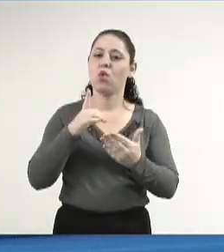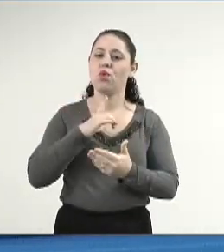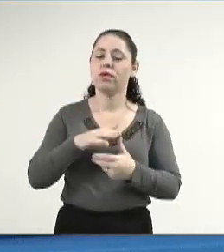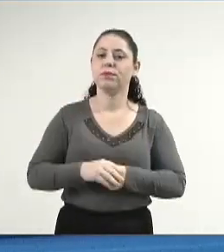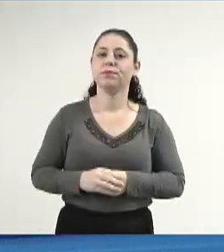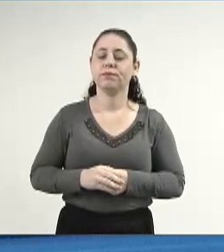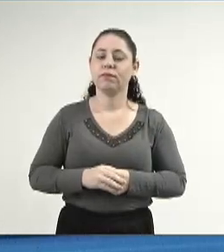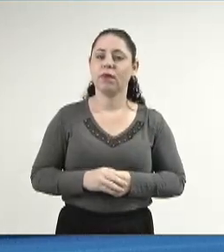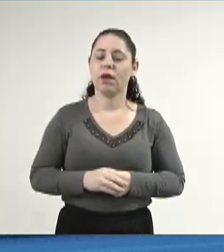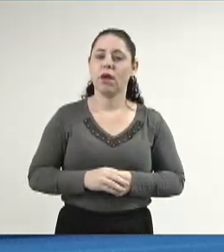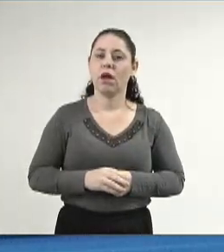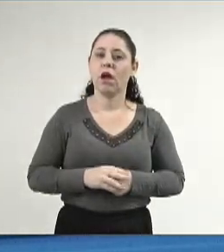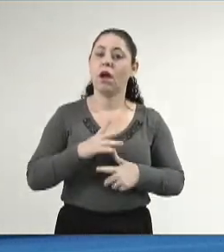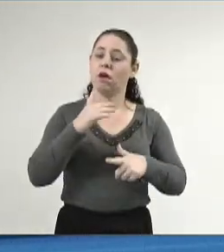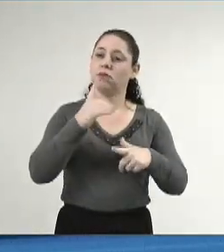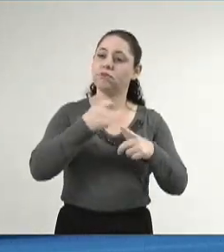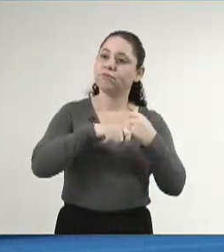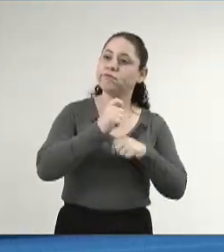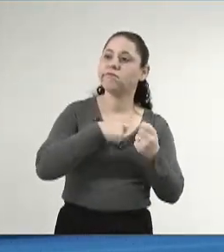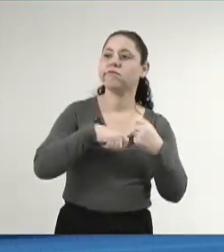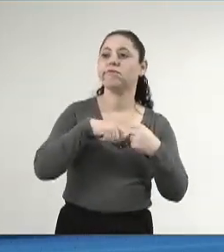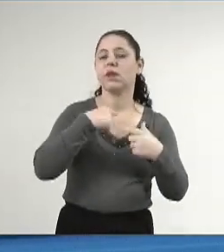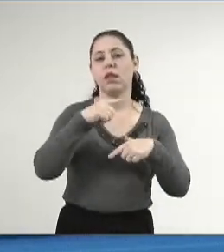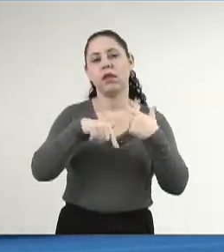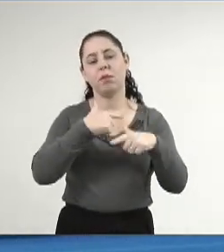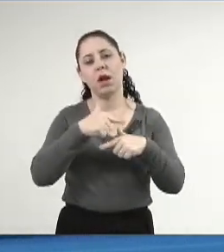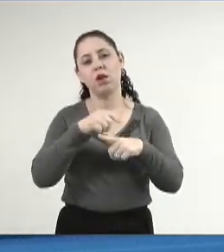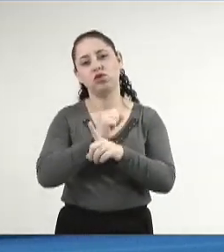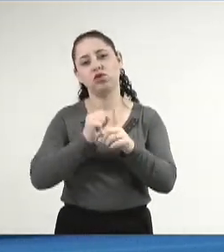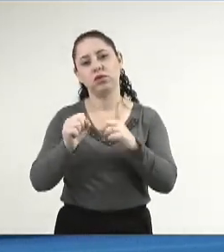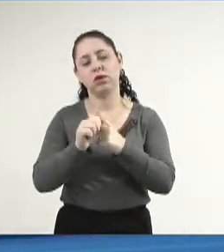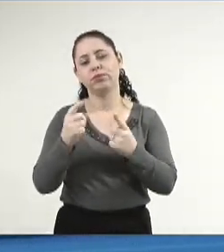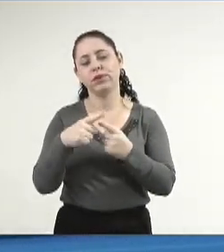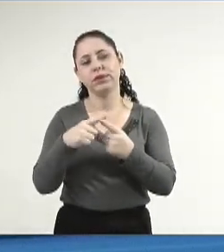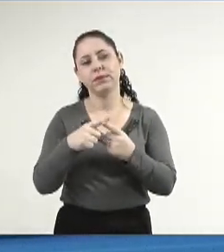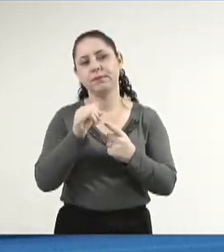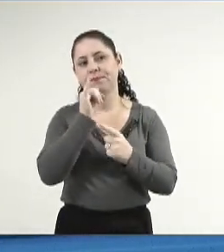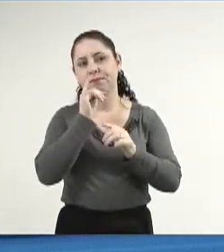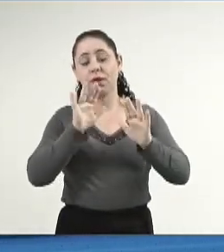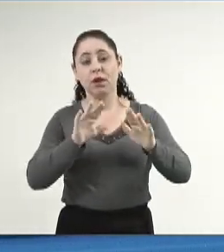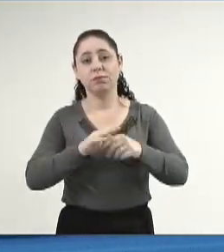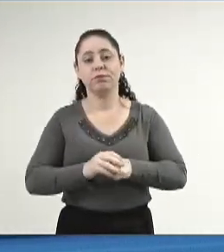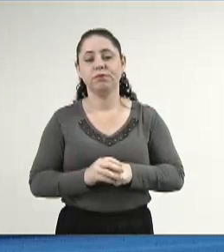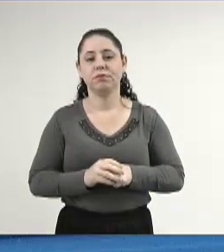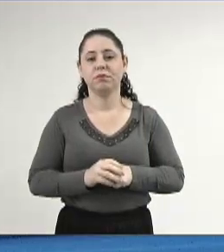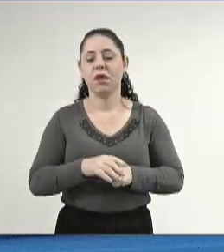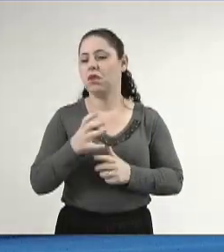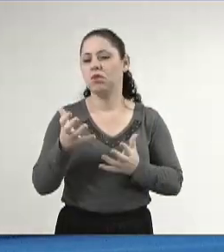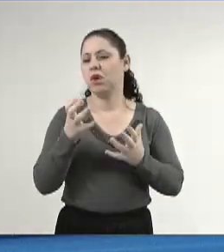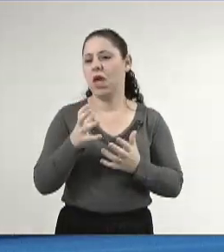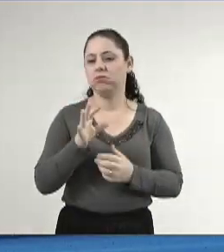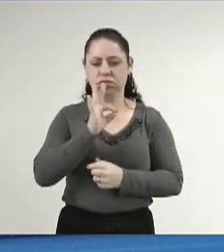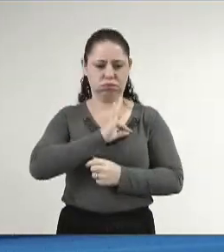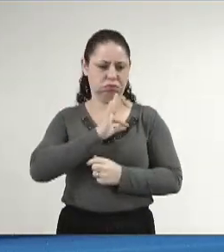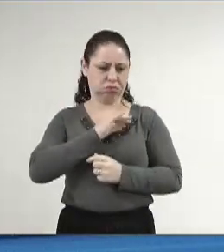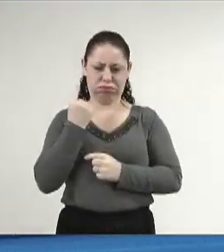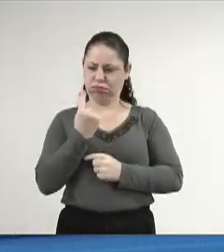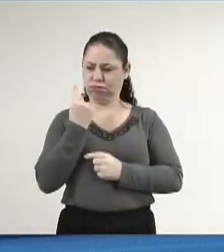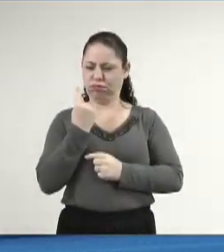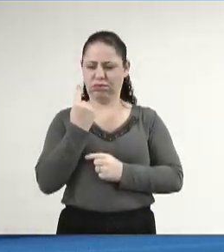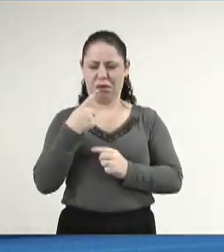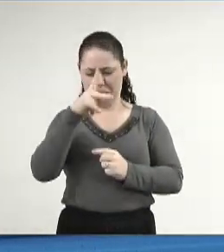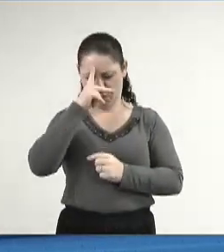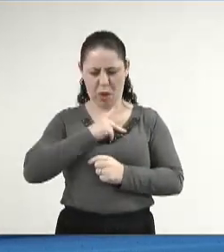da atividade econômica, dentro da atividade social, porque não vislumbra o lucro para o lucro,